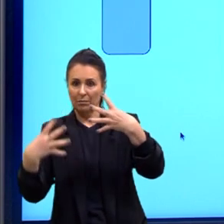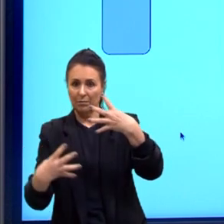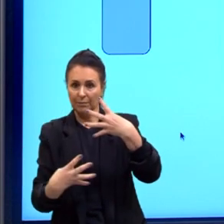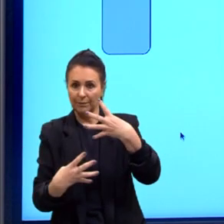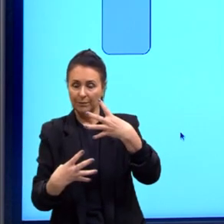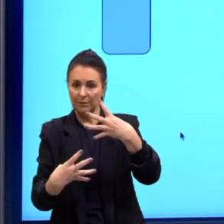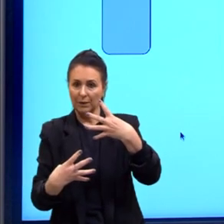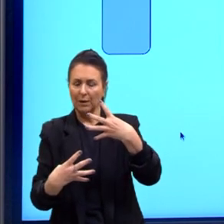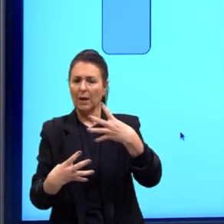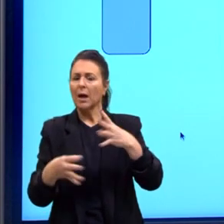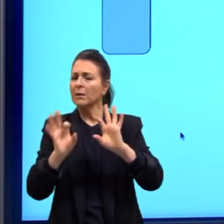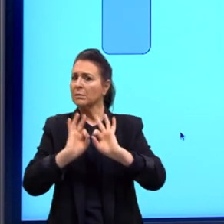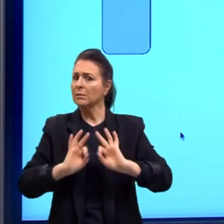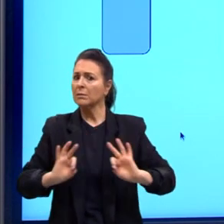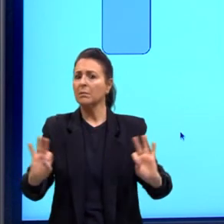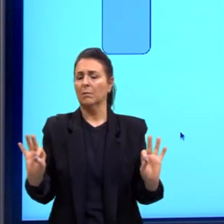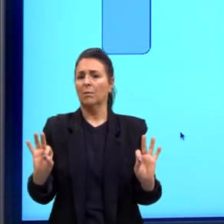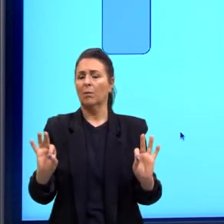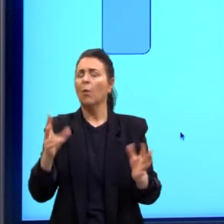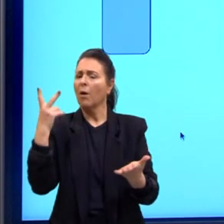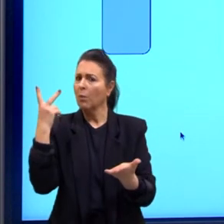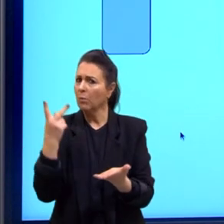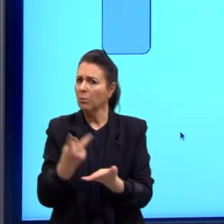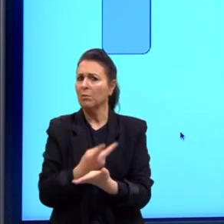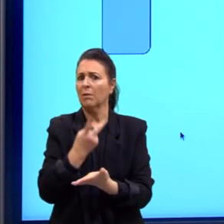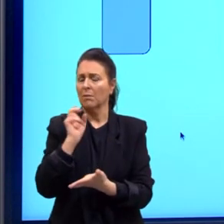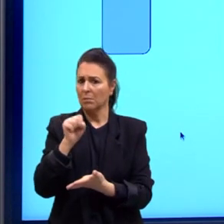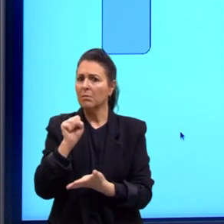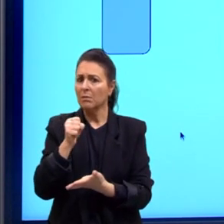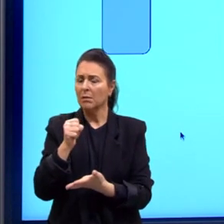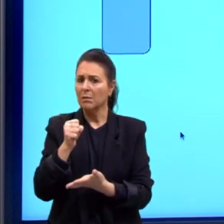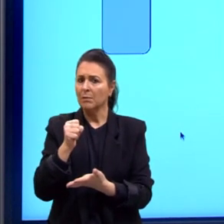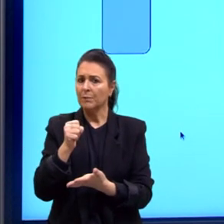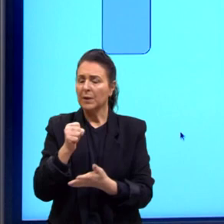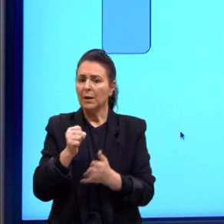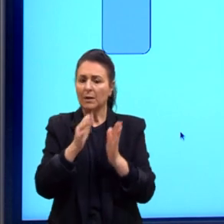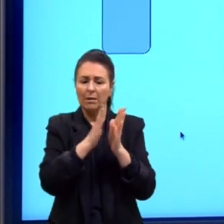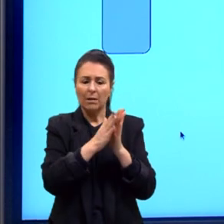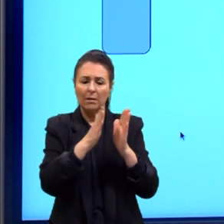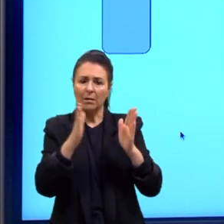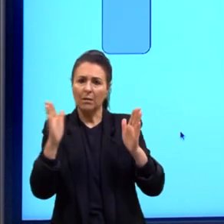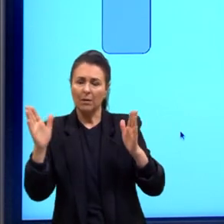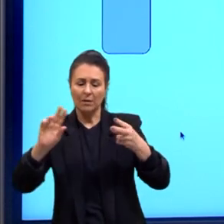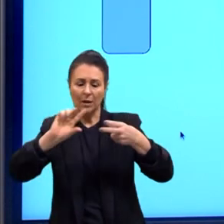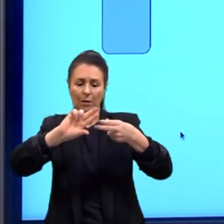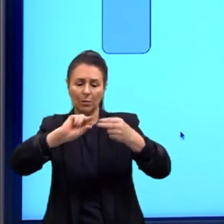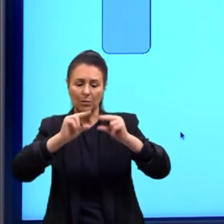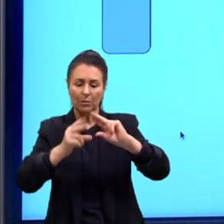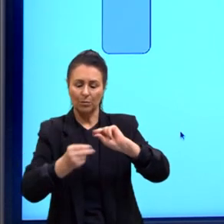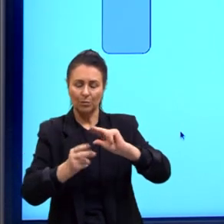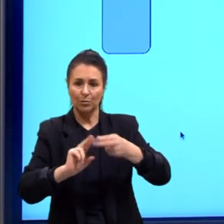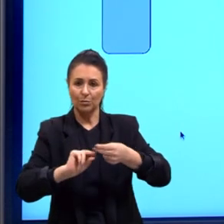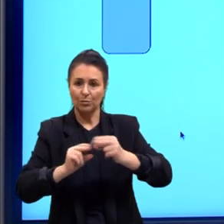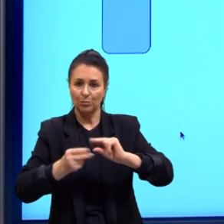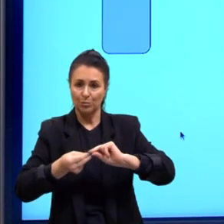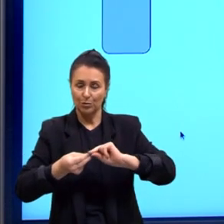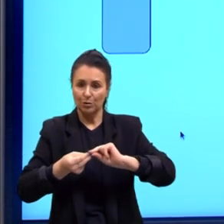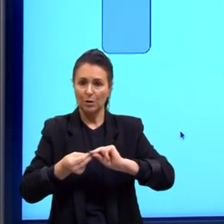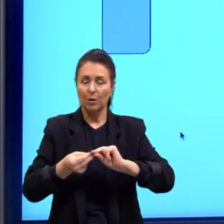são comuns, elas ocorrem nas sequências nucleotídicas, nas